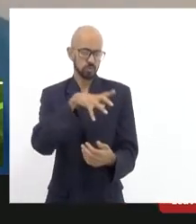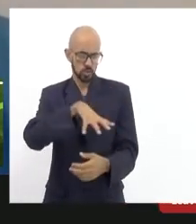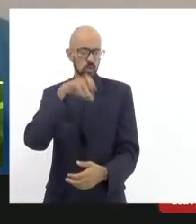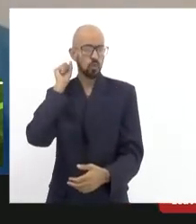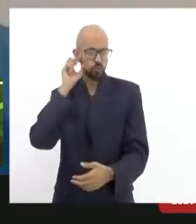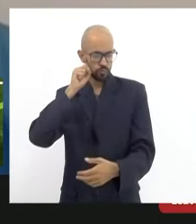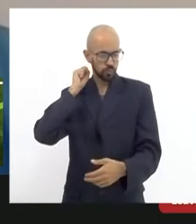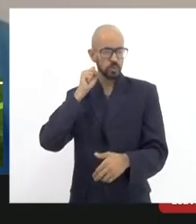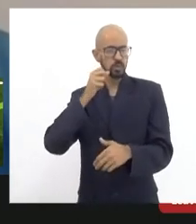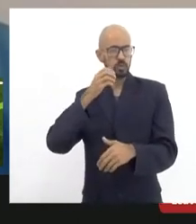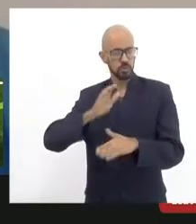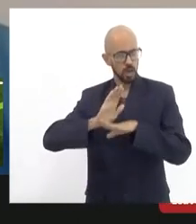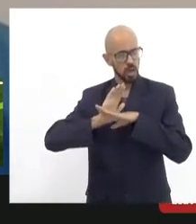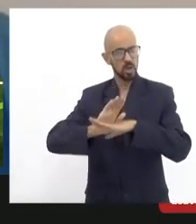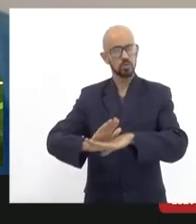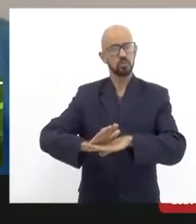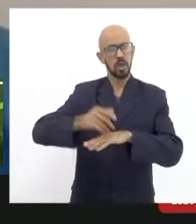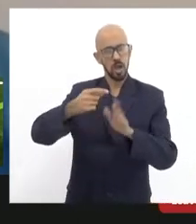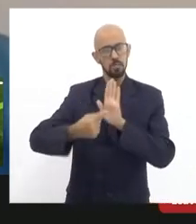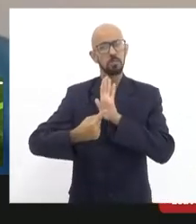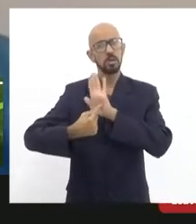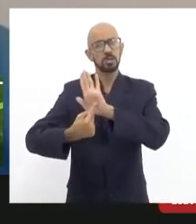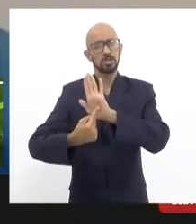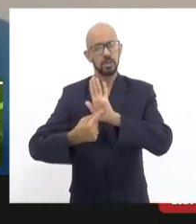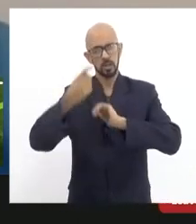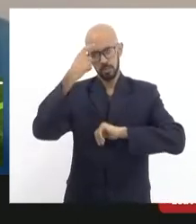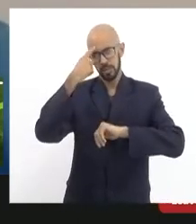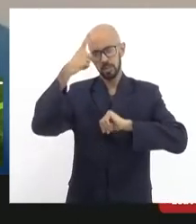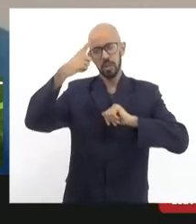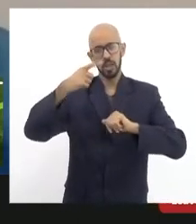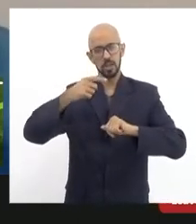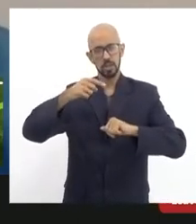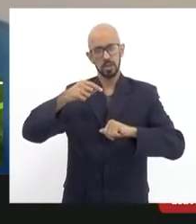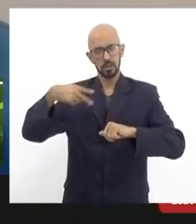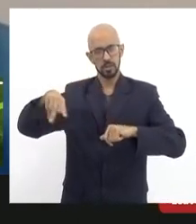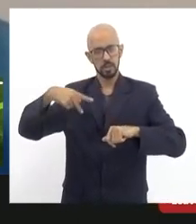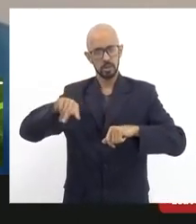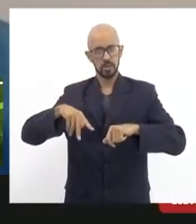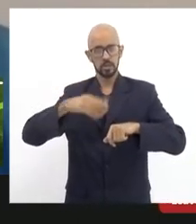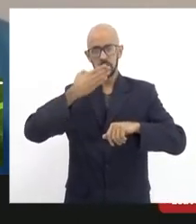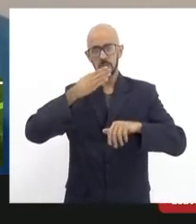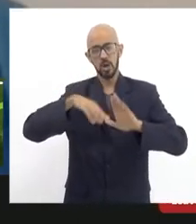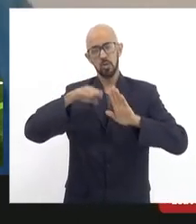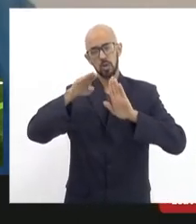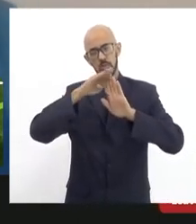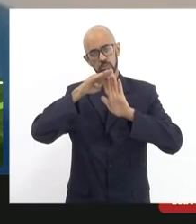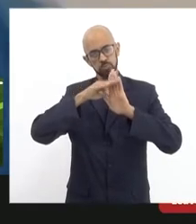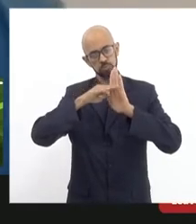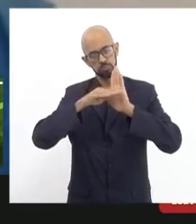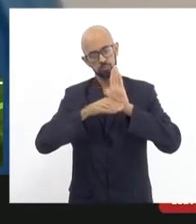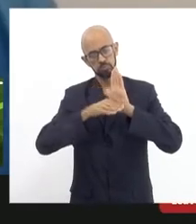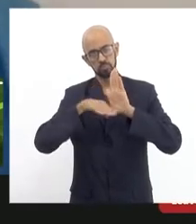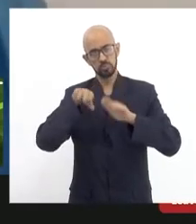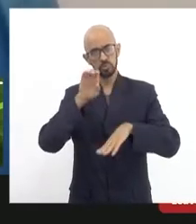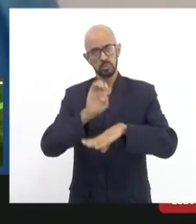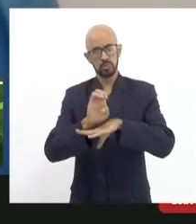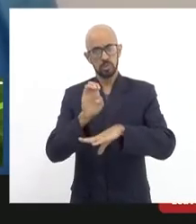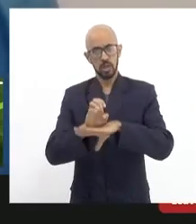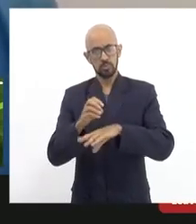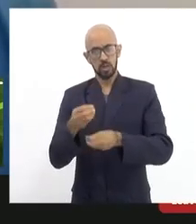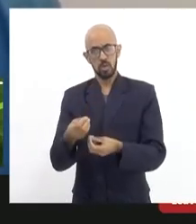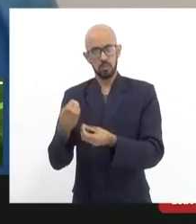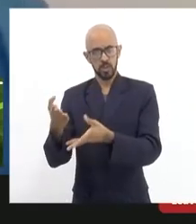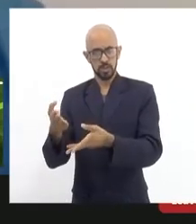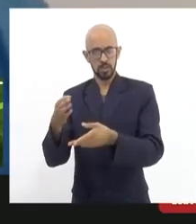colaborar apresentar alguma ideia do que eles pretendem qual o cronograma que o Estado pode oferecer e com certeza essa